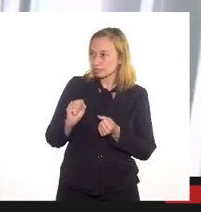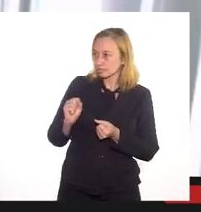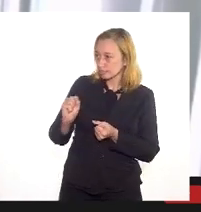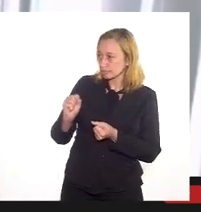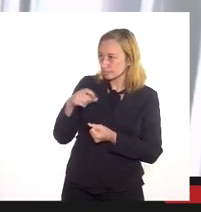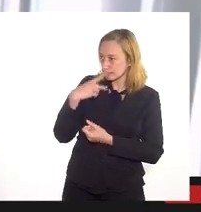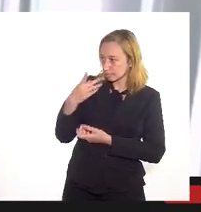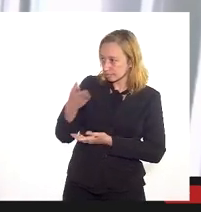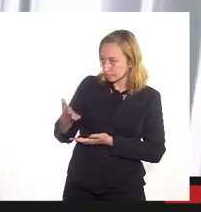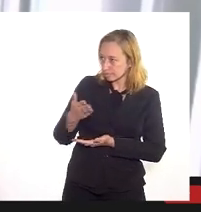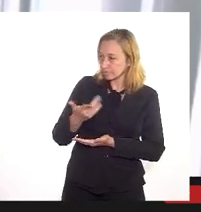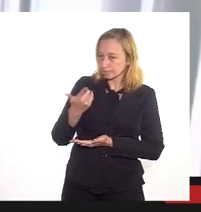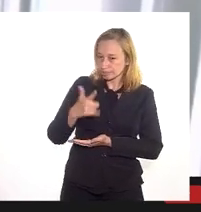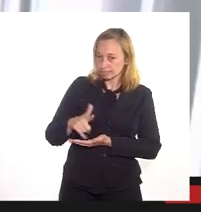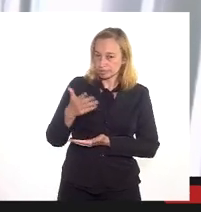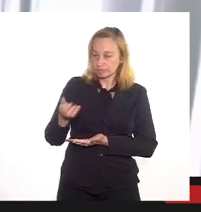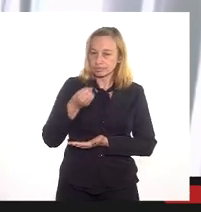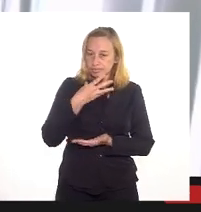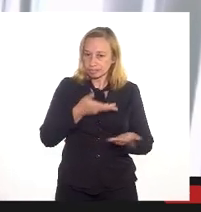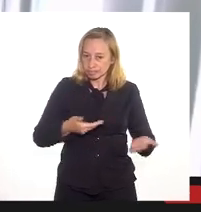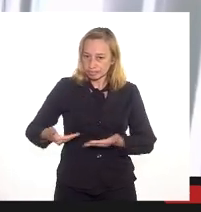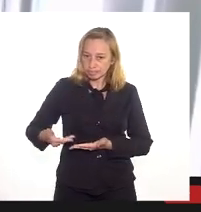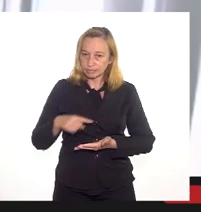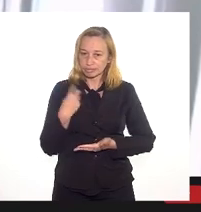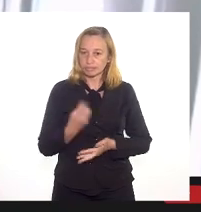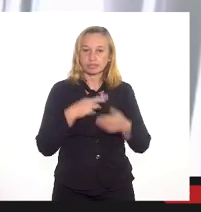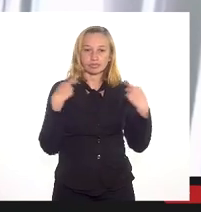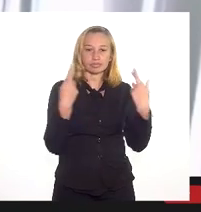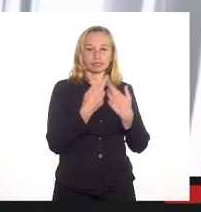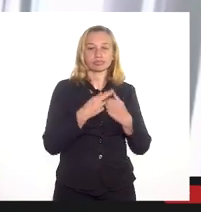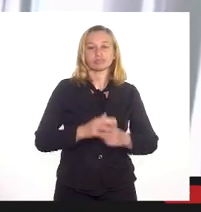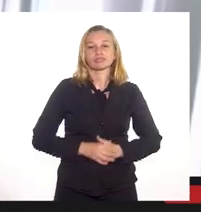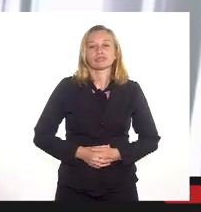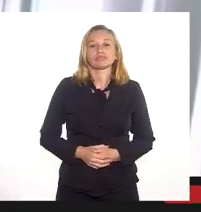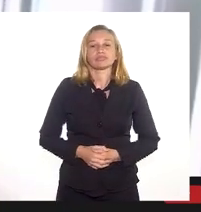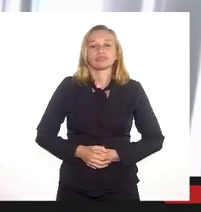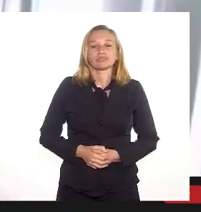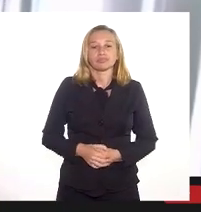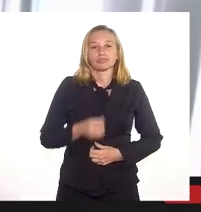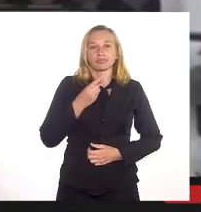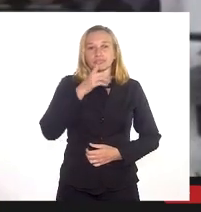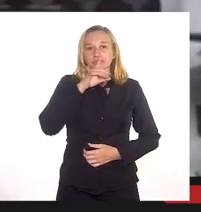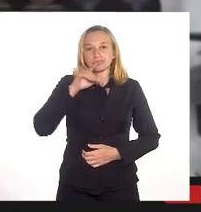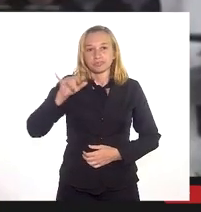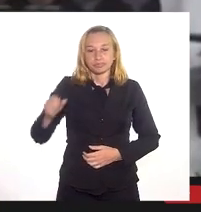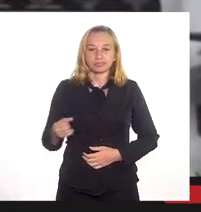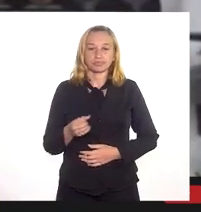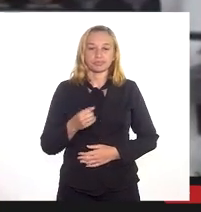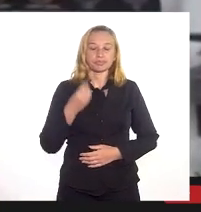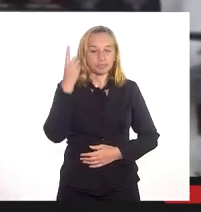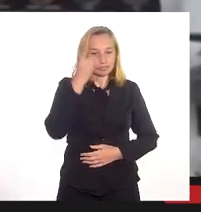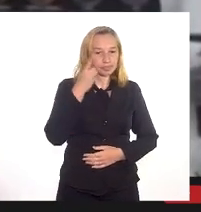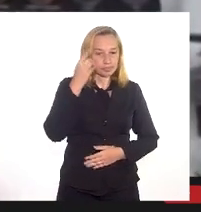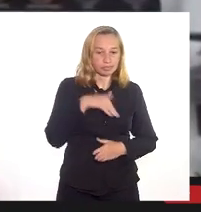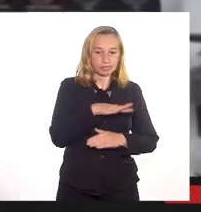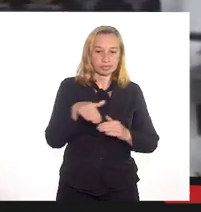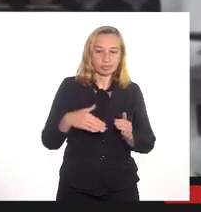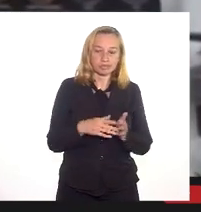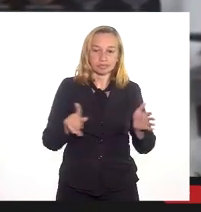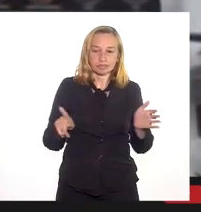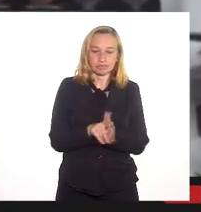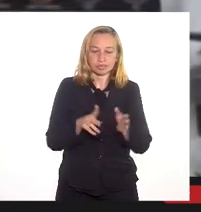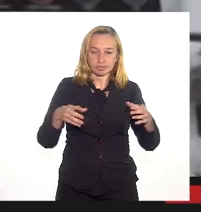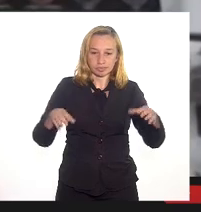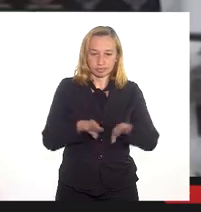tem a palavra, mais uma vez, seja bem-vindo à nossa audiência. Bom dia, deputado, bom dia a todos os membros da mesa,